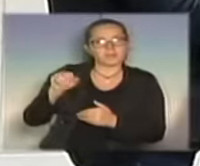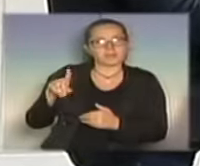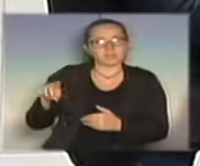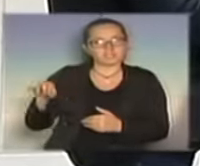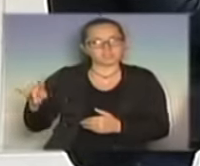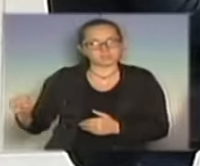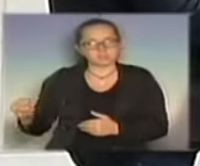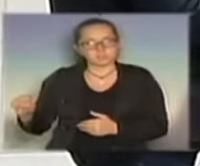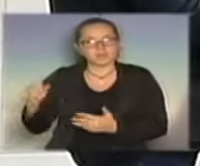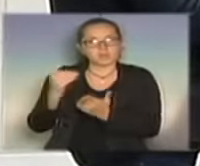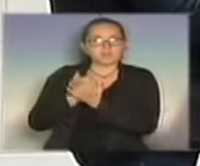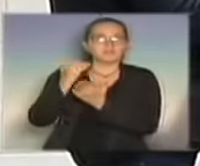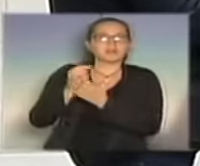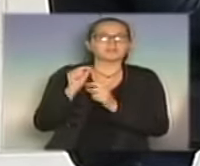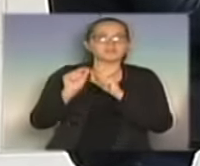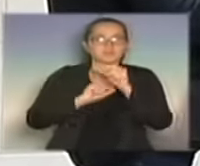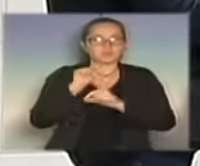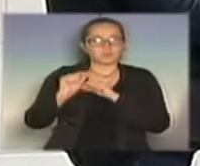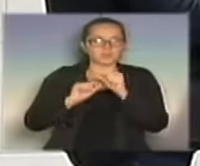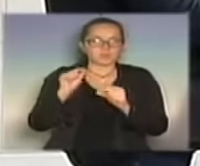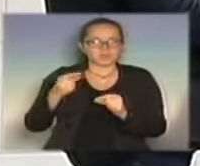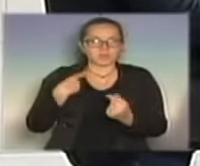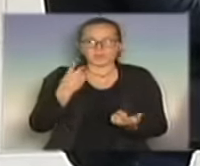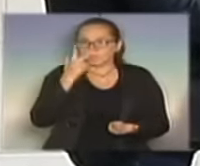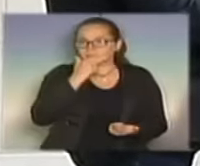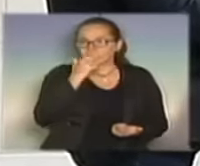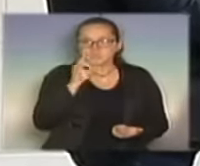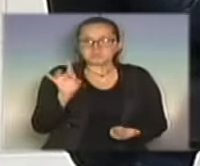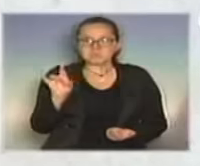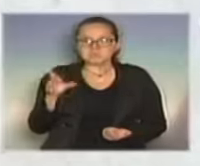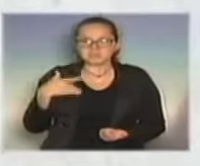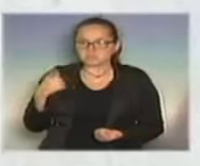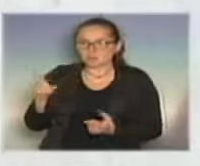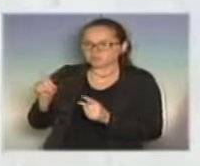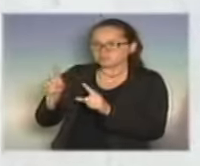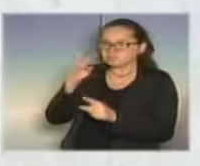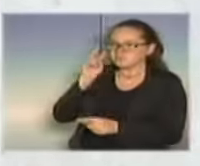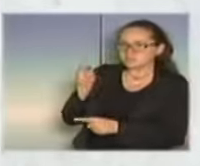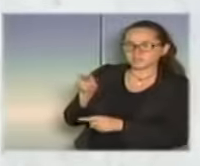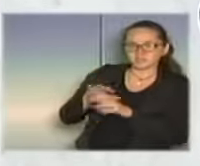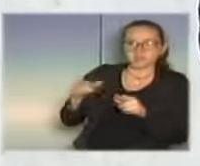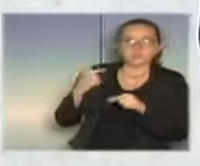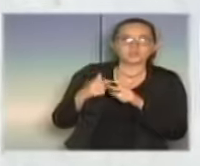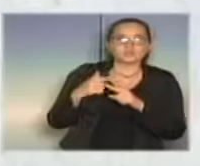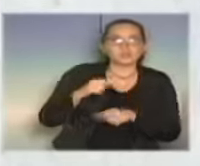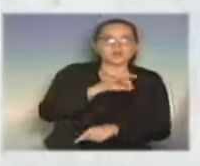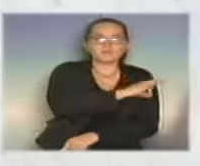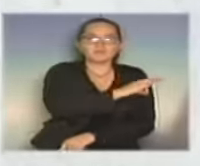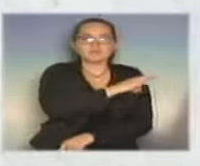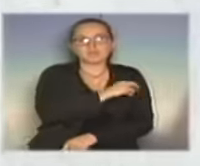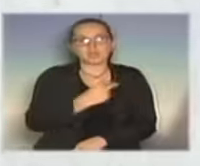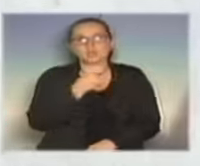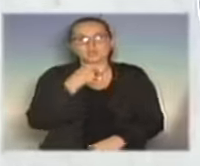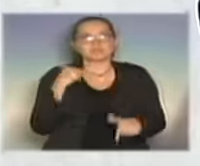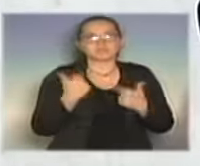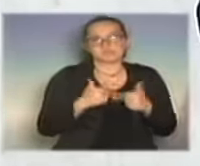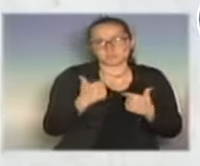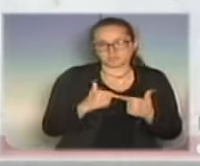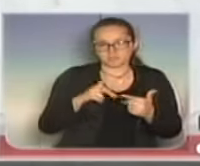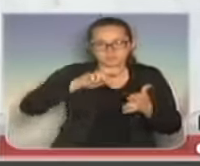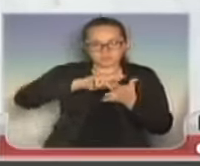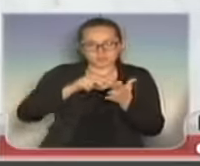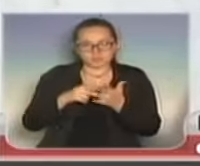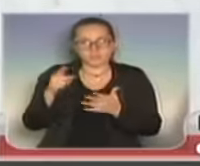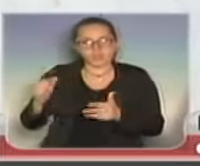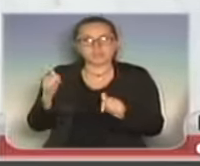não é nada mais do que um enfeite nas cidades de São Paulo, porque, segundo ele, a polícia não pode trabalhar. Ou seja, cada vez mais a